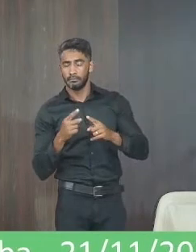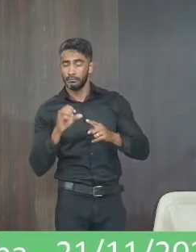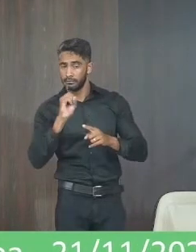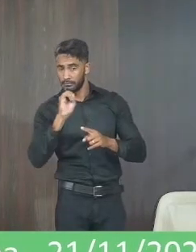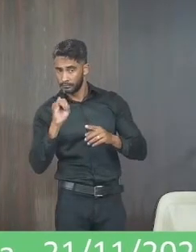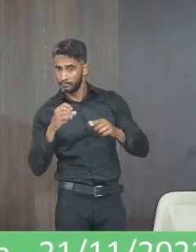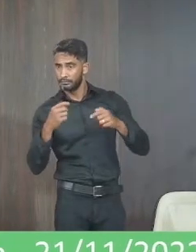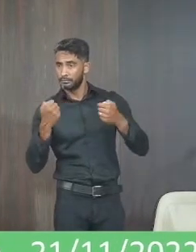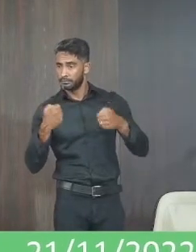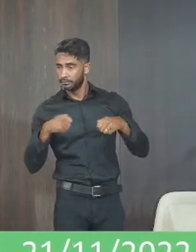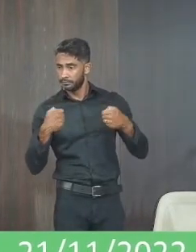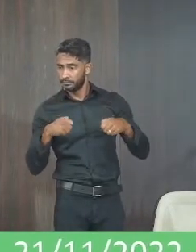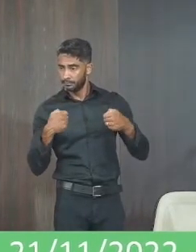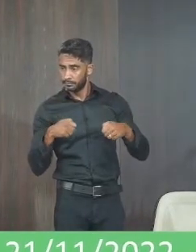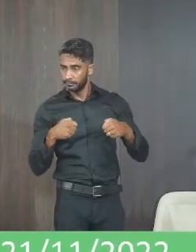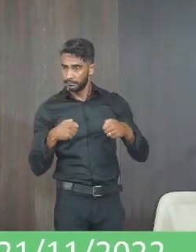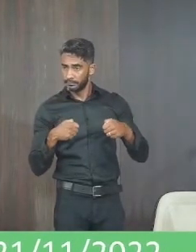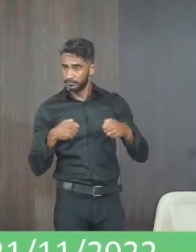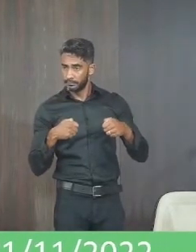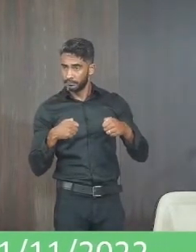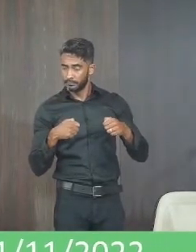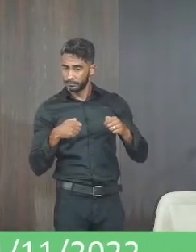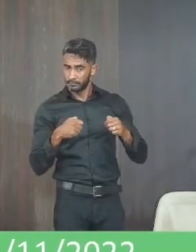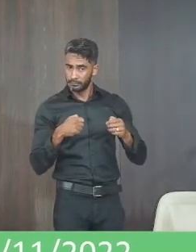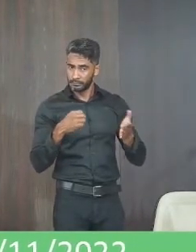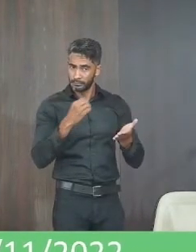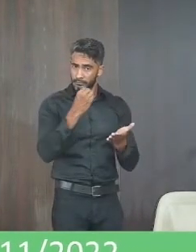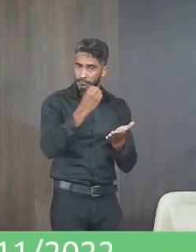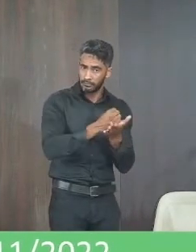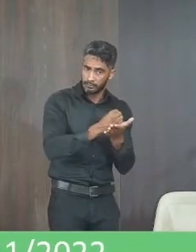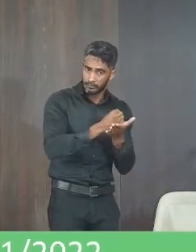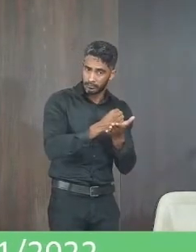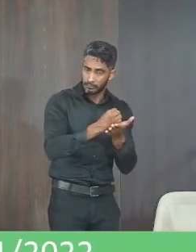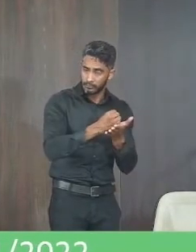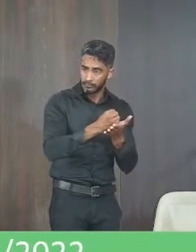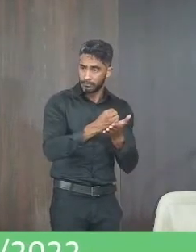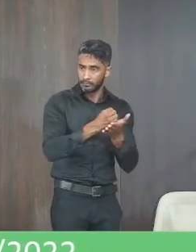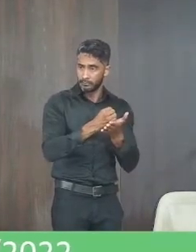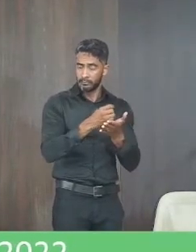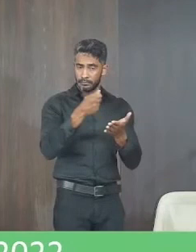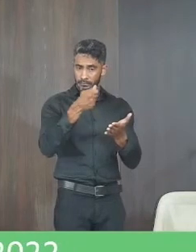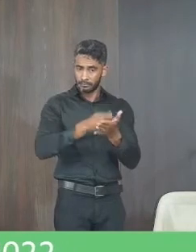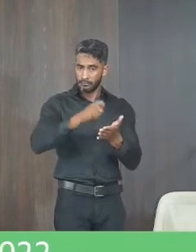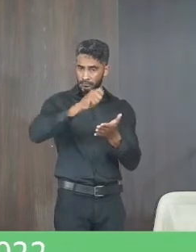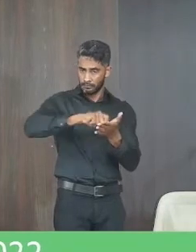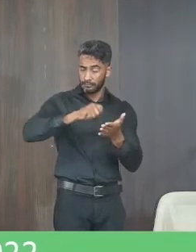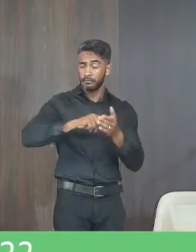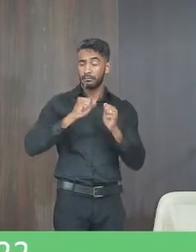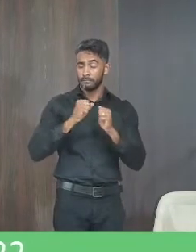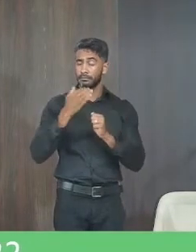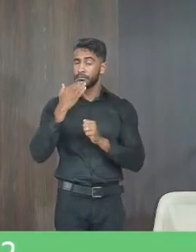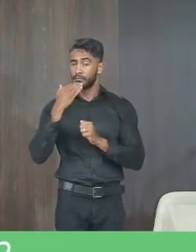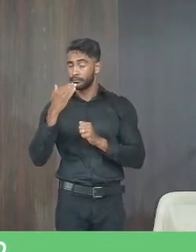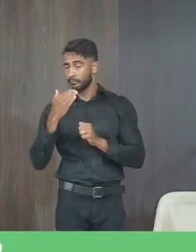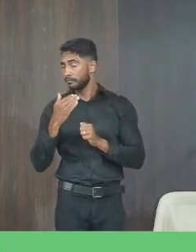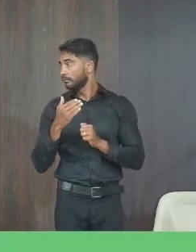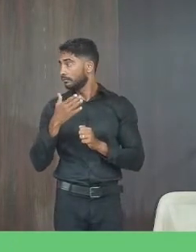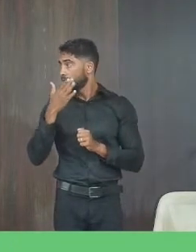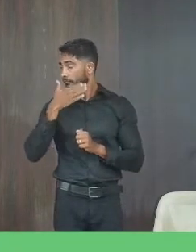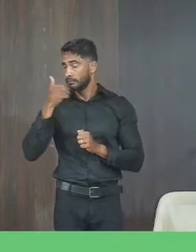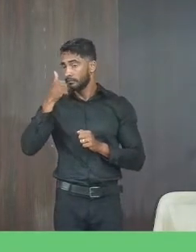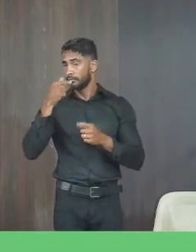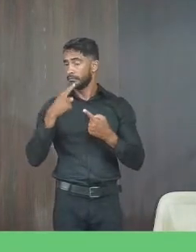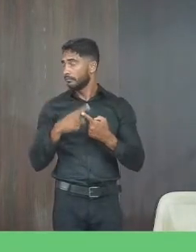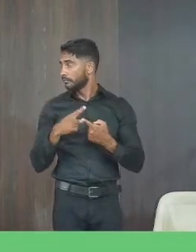necessário essa resposta pelo menos a respeito do pagamento por escrito a gente pode solicitar eu acho melhor